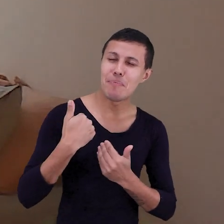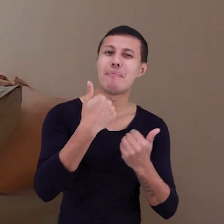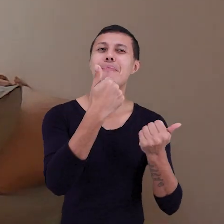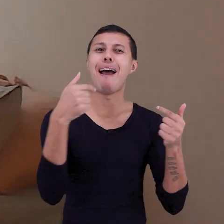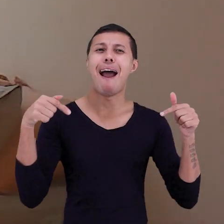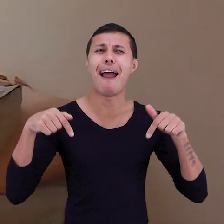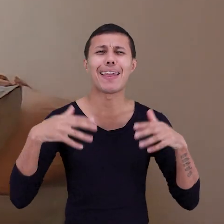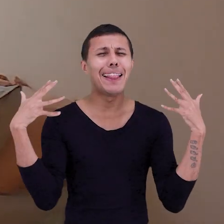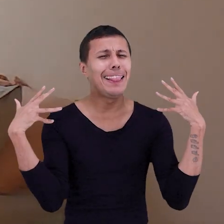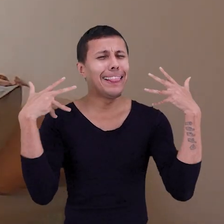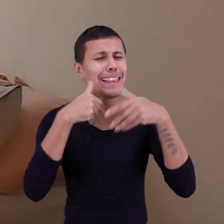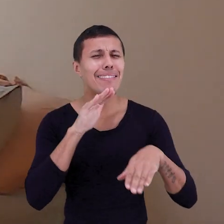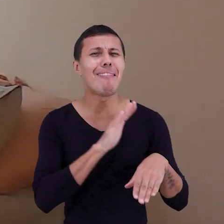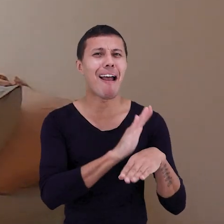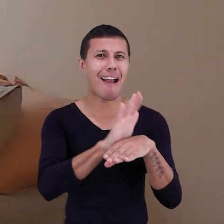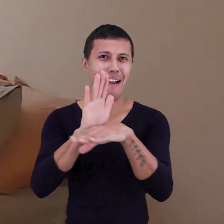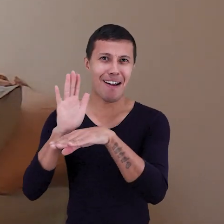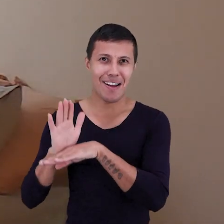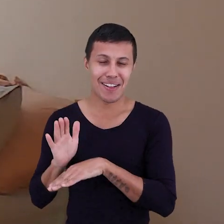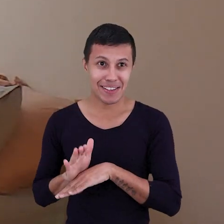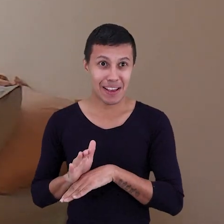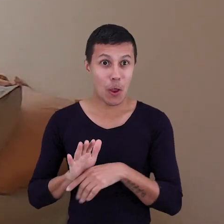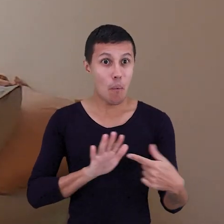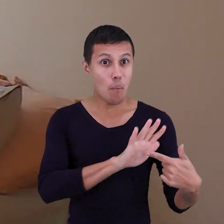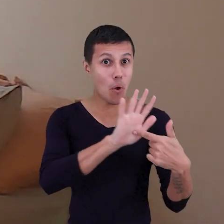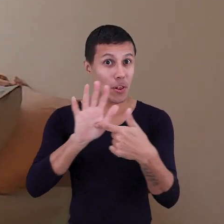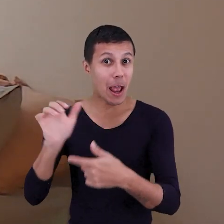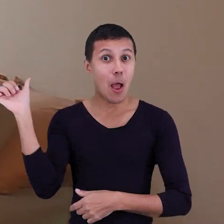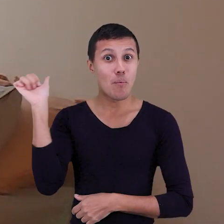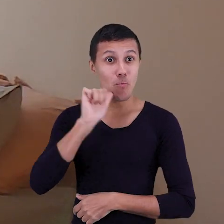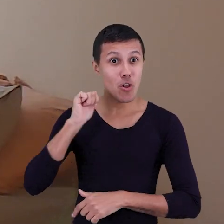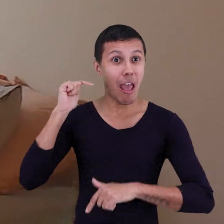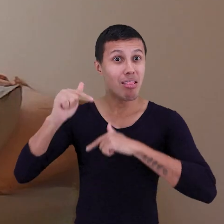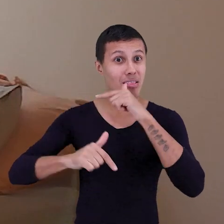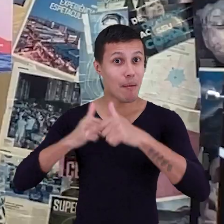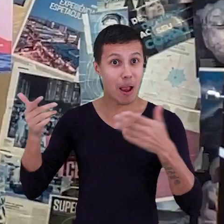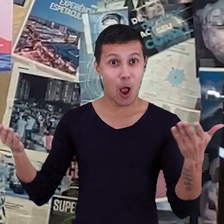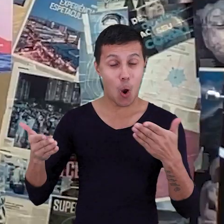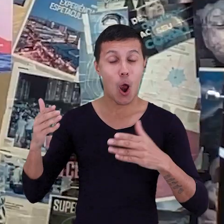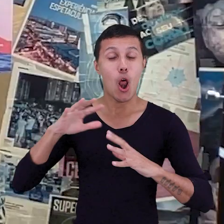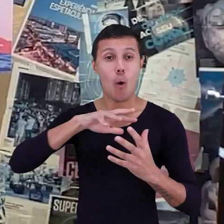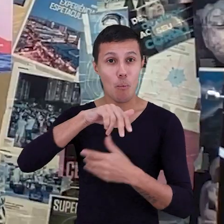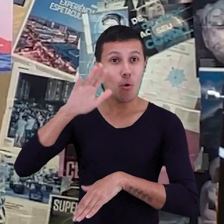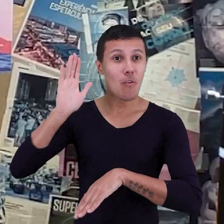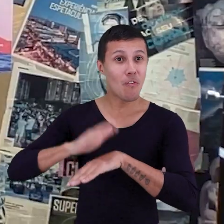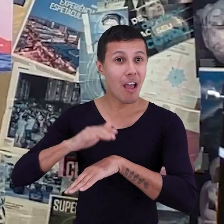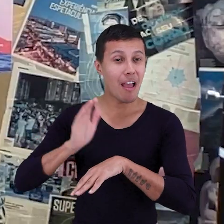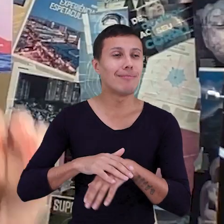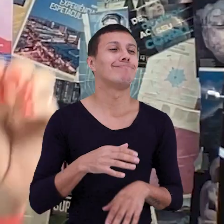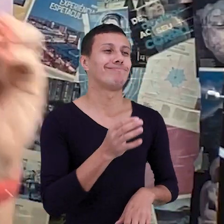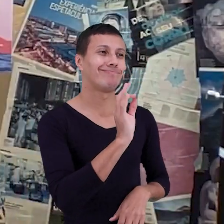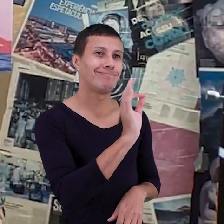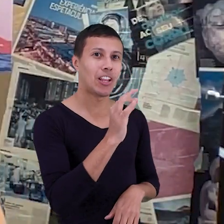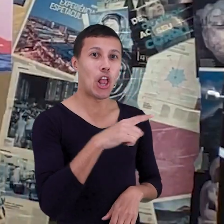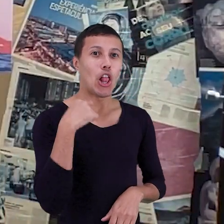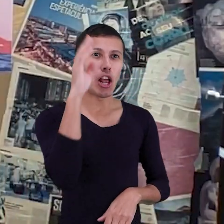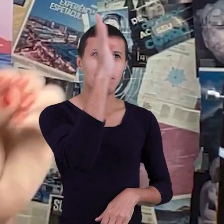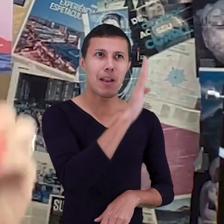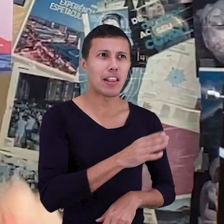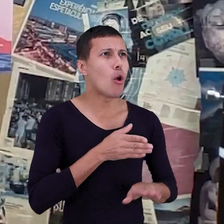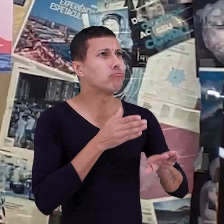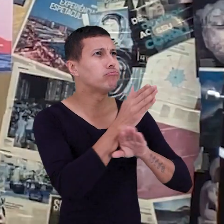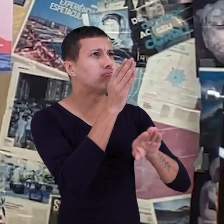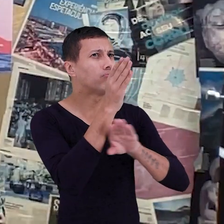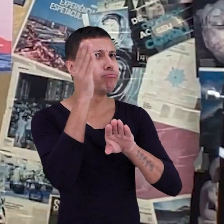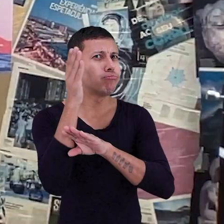lindo de contribuir para mostrar o que as mulheres estão fazendo no mundo. Exatamente, a gente está indo para cada cantinho do Brasil